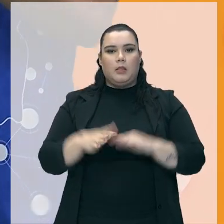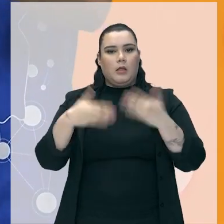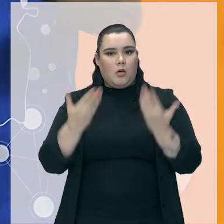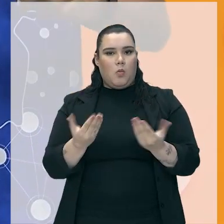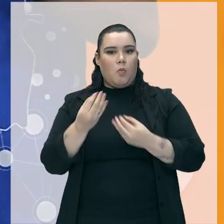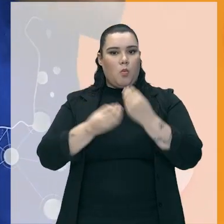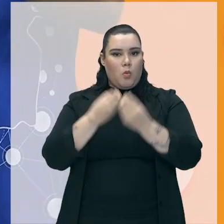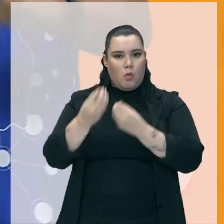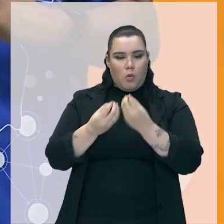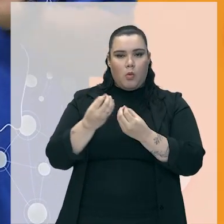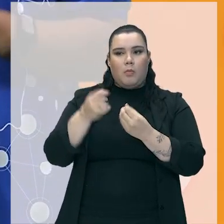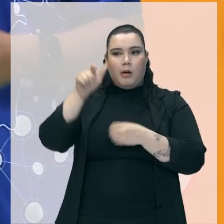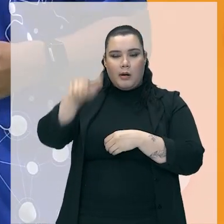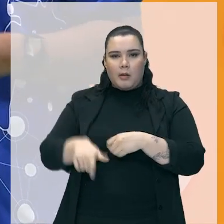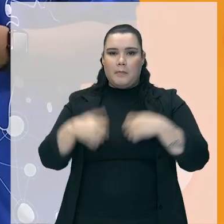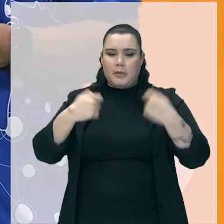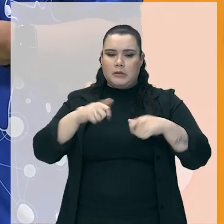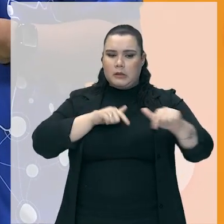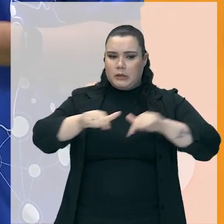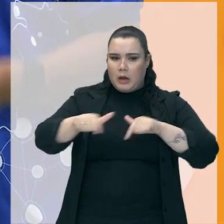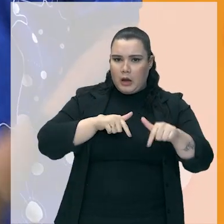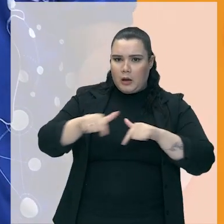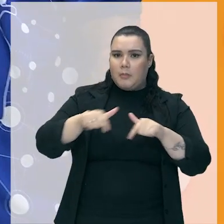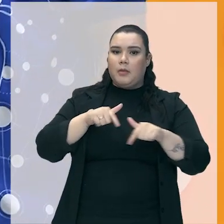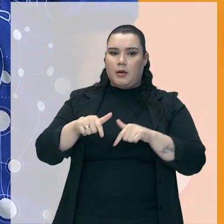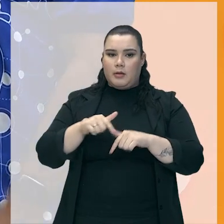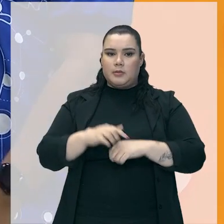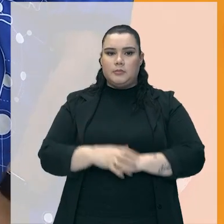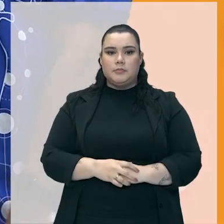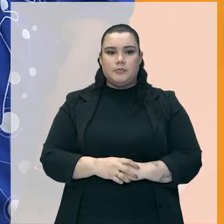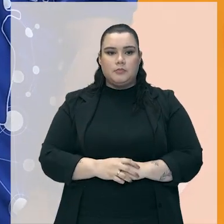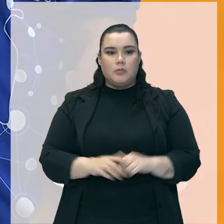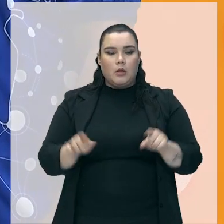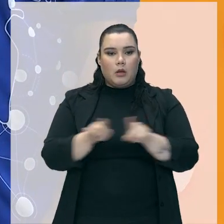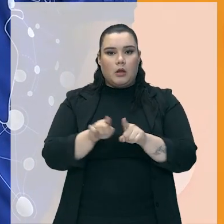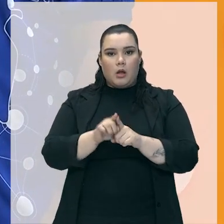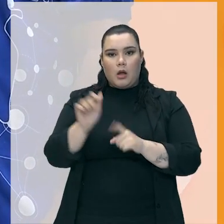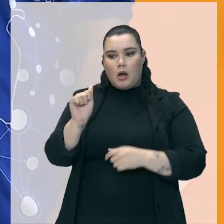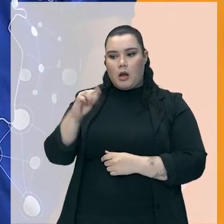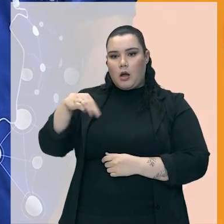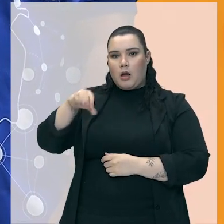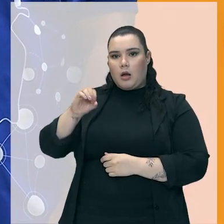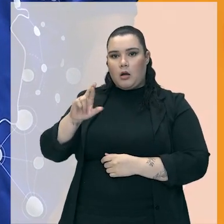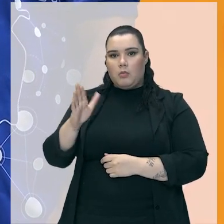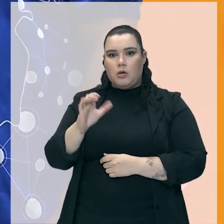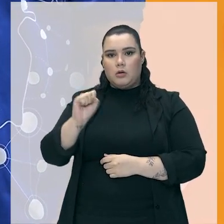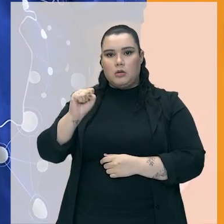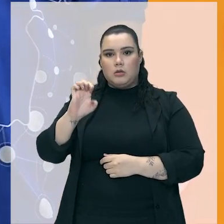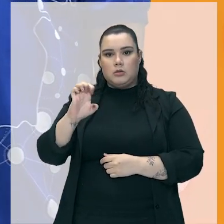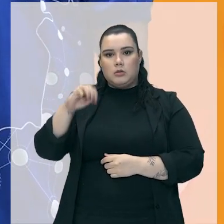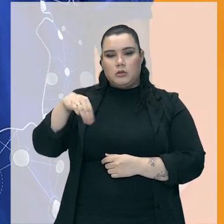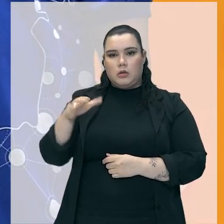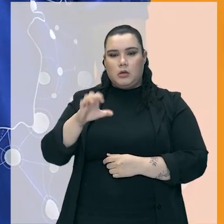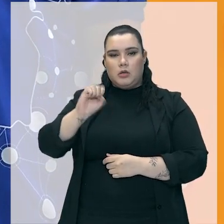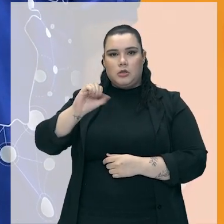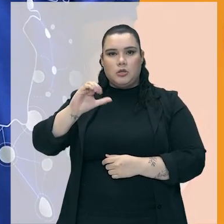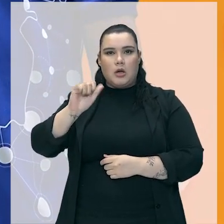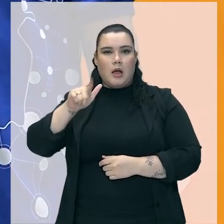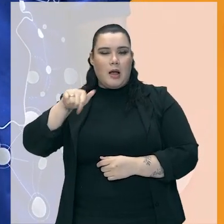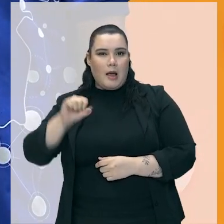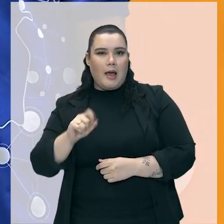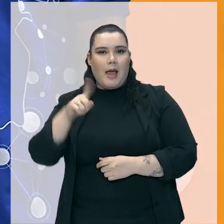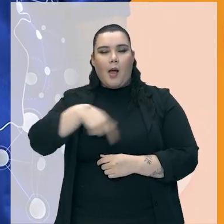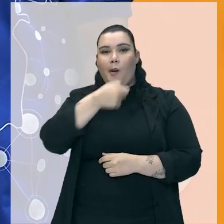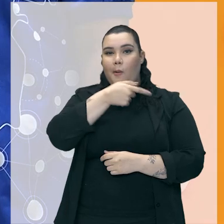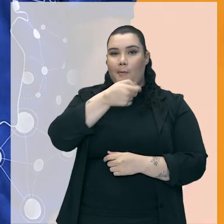ele tem que se colocar mesmo, né? Nessa lógica. Tem esse filme aqui, que é o Amor Sem Escalas. É uma comédia romântica, muito